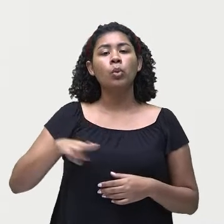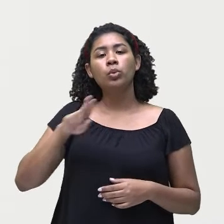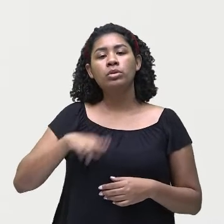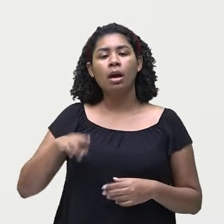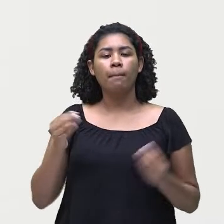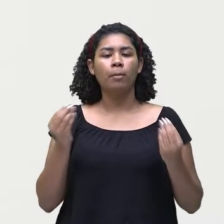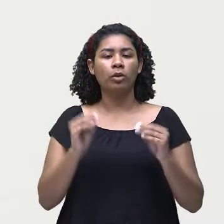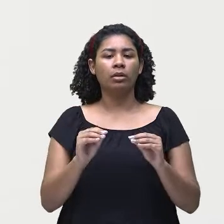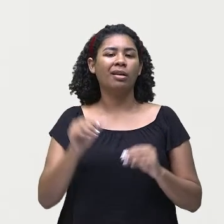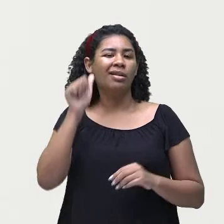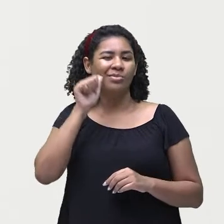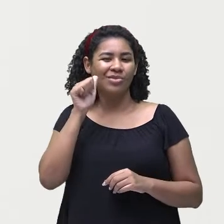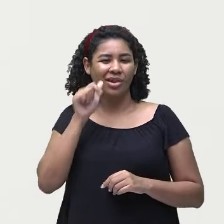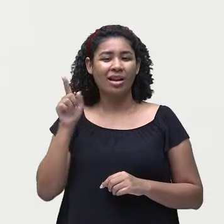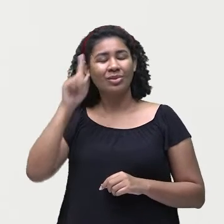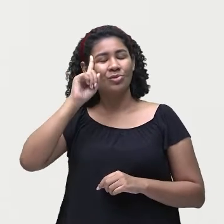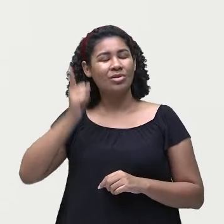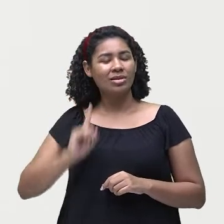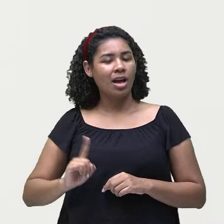pode cozinhar de jeito nenhum?